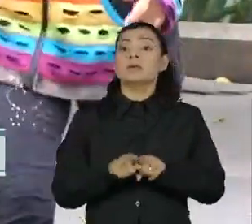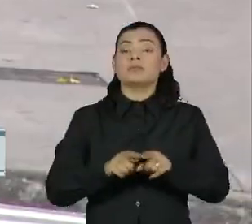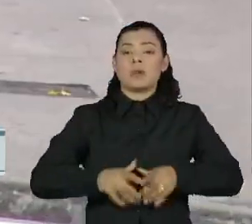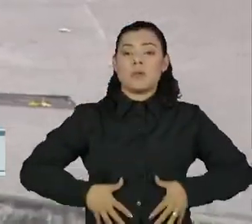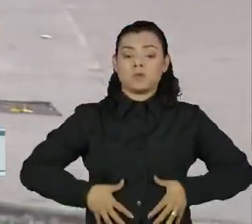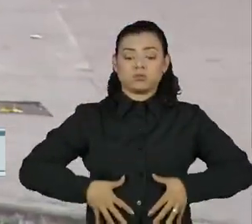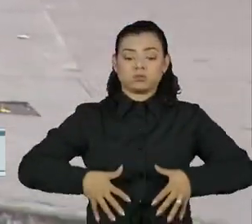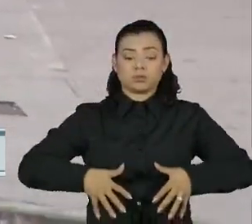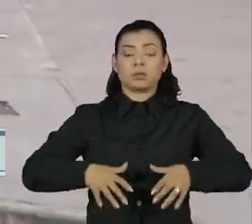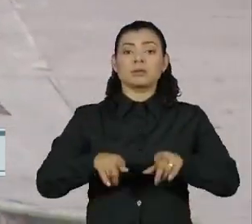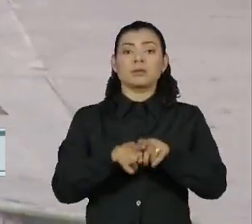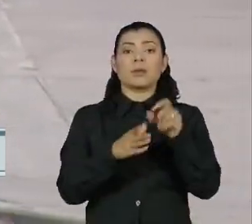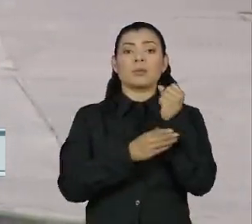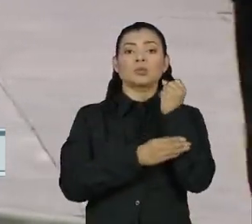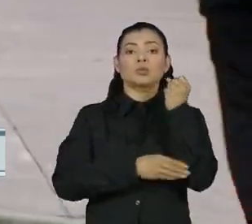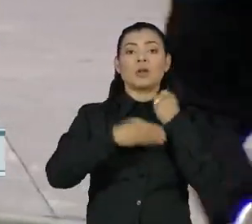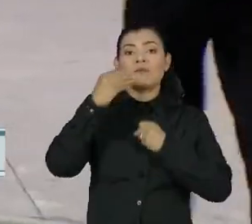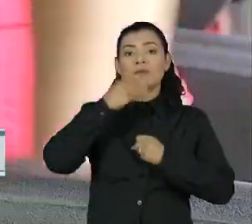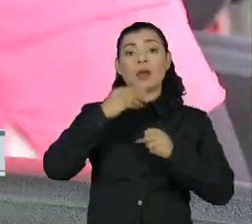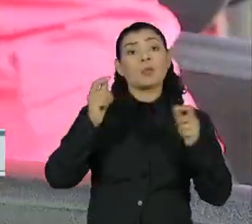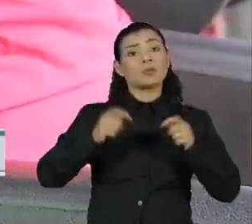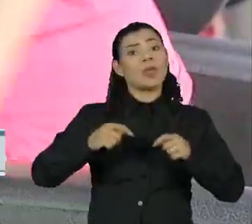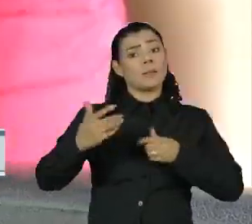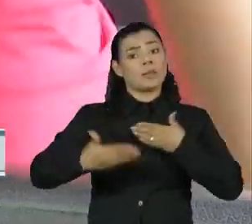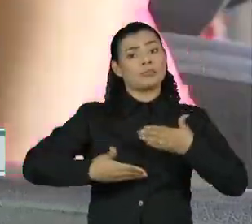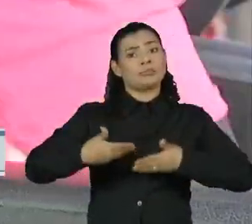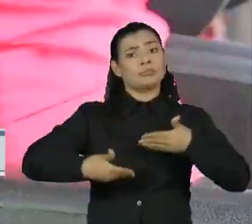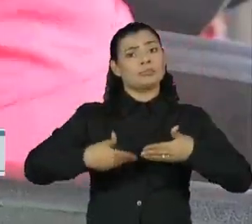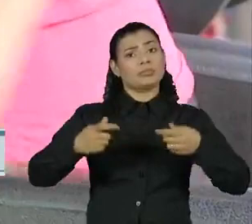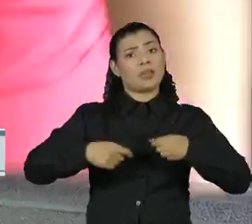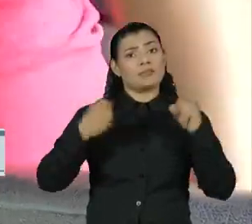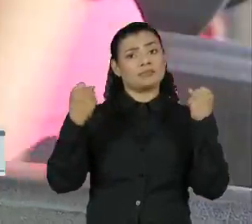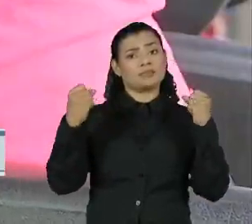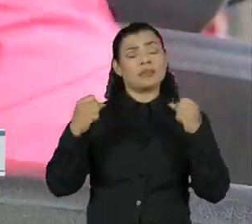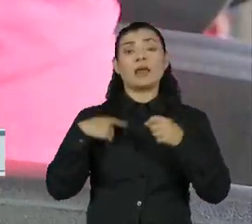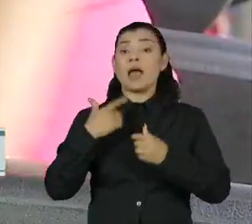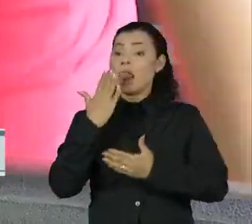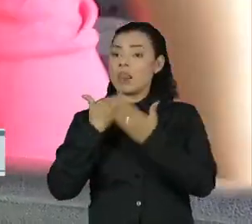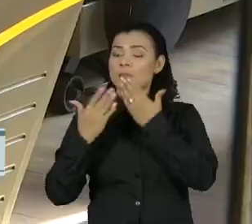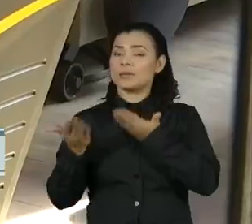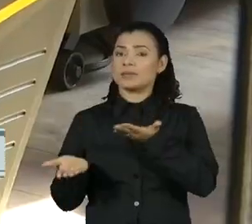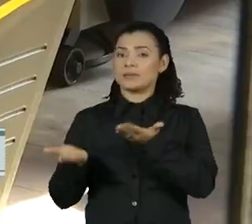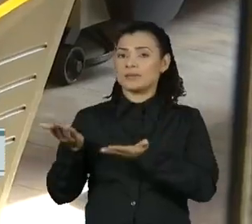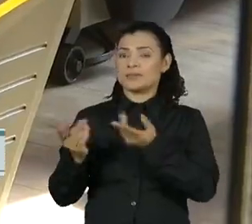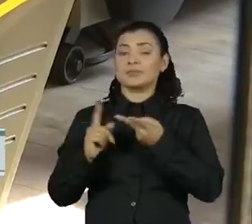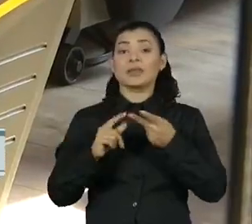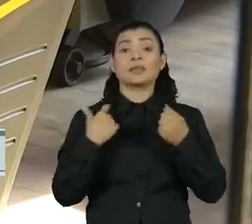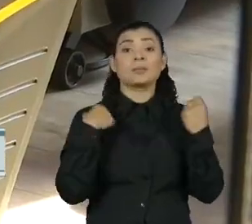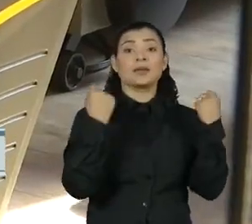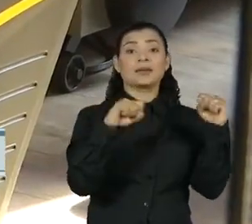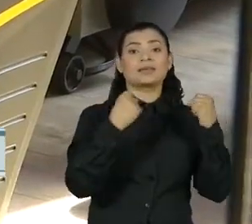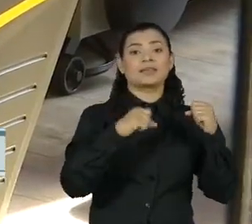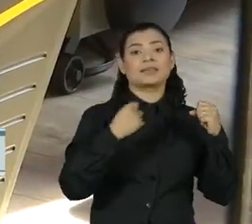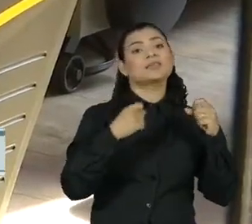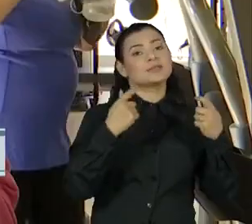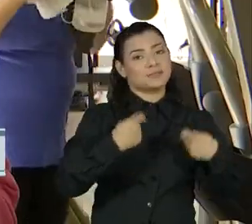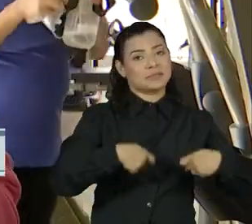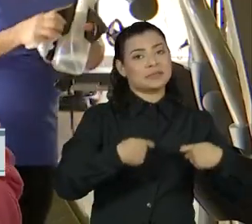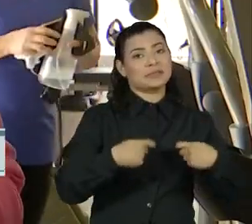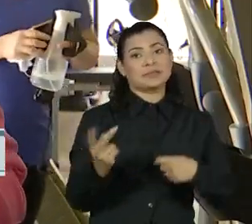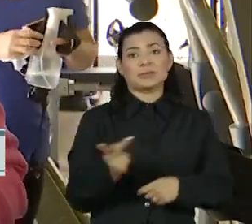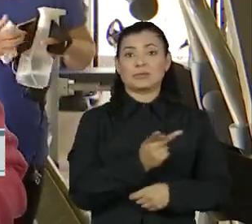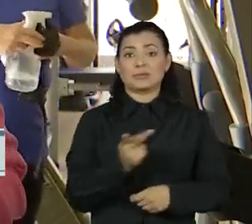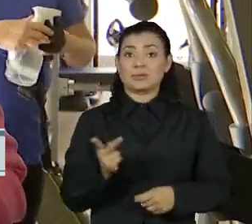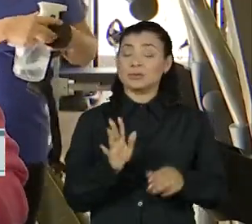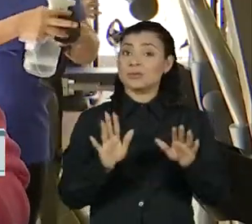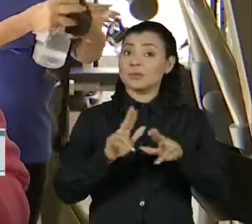quanto fraqueza muscular são reversíveis, a começar pela alimentação balanceada e pela prática de atividade física. Para